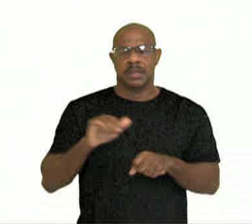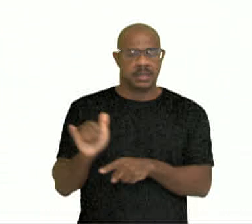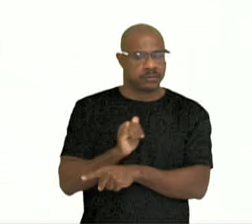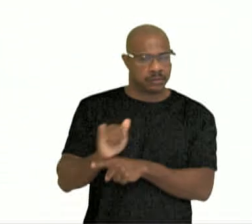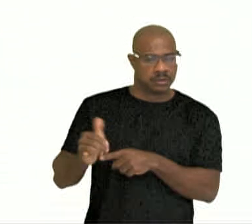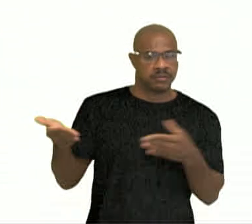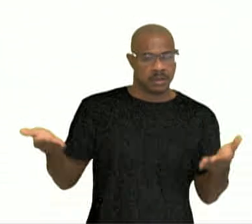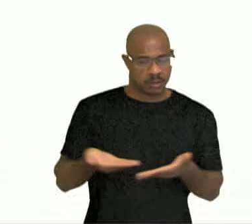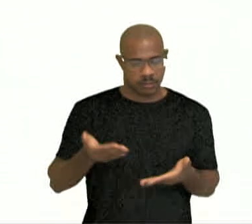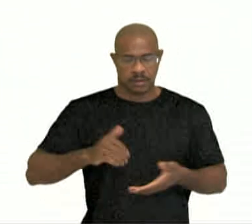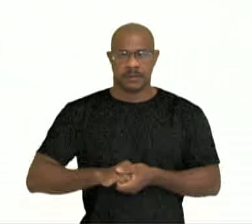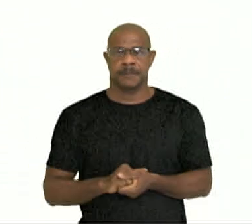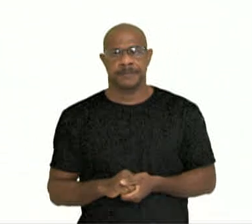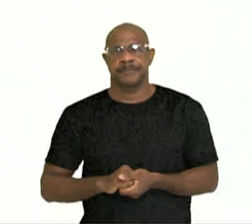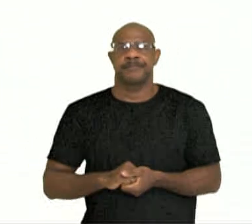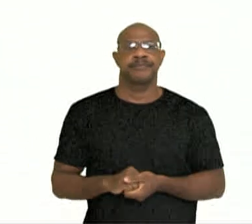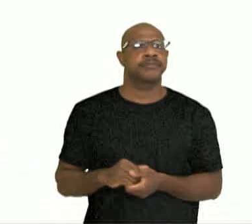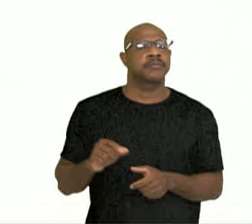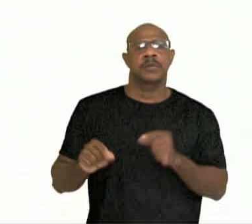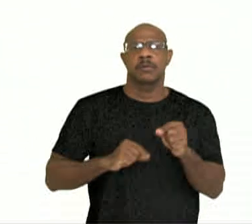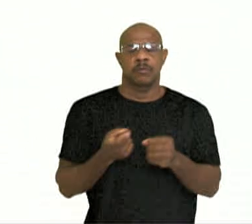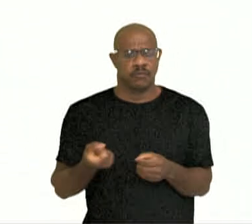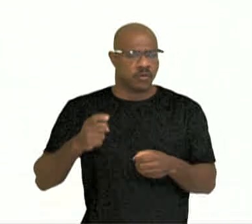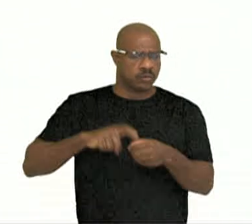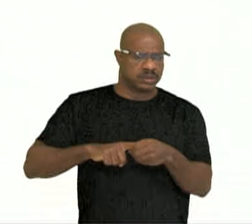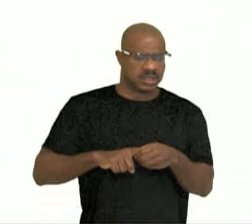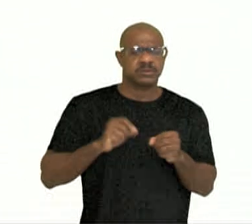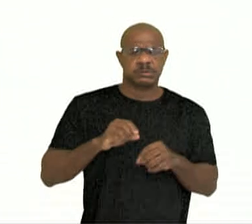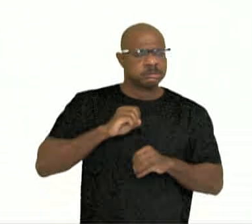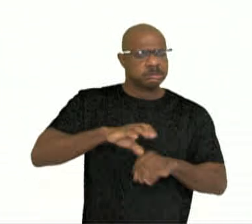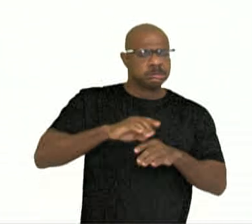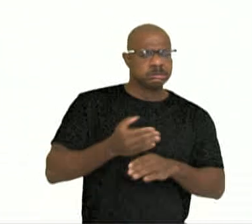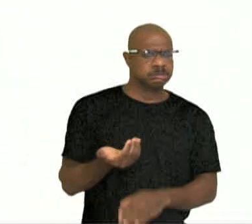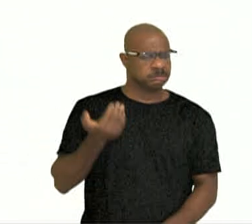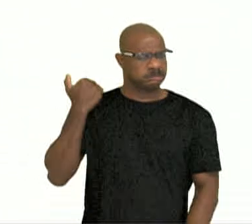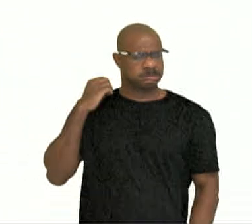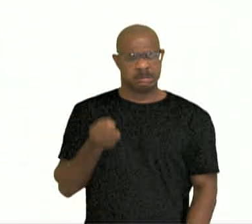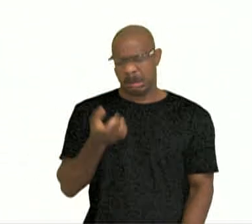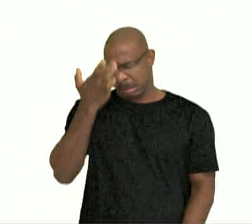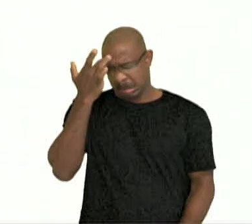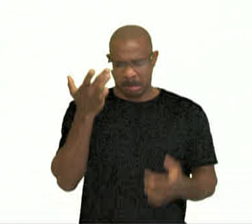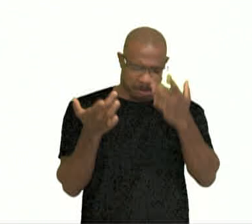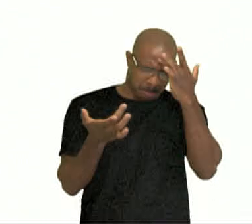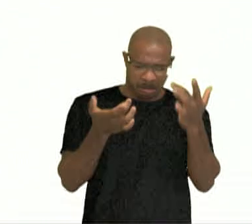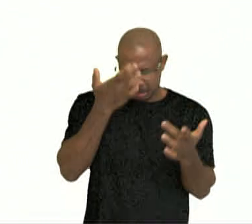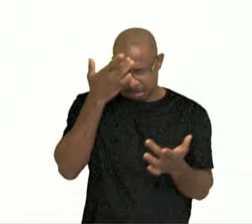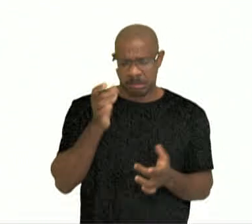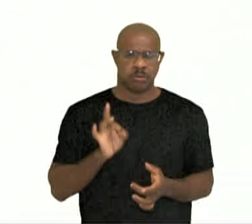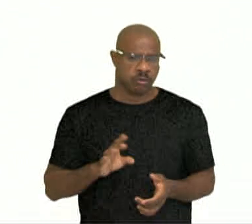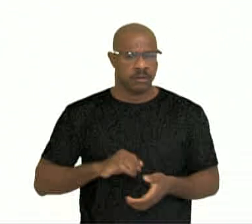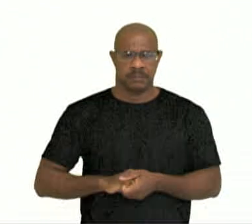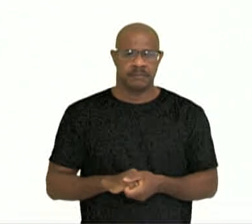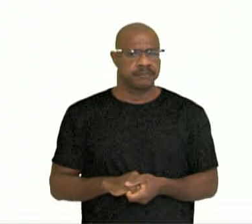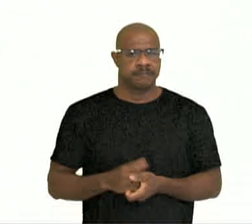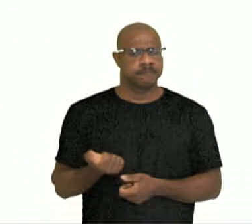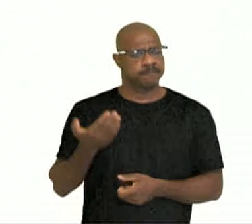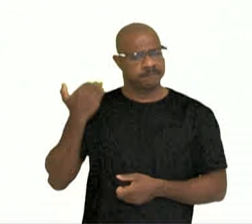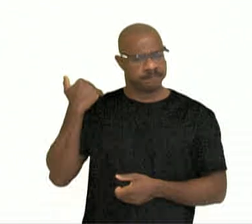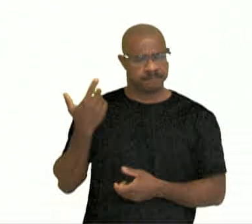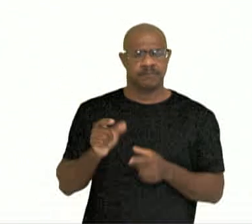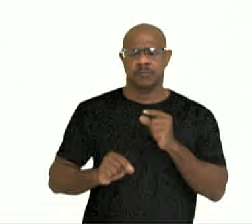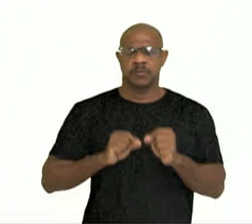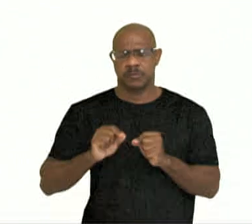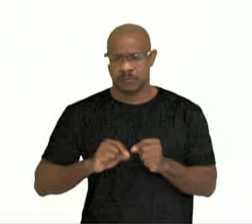partir de agora. Não há como voltar a um ensino baseado apenas na memorização. No modelo ativo, o